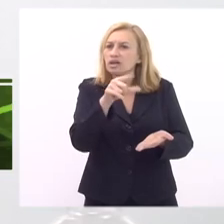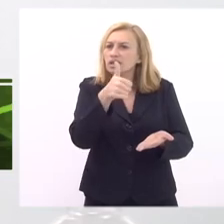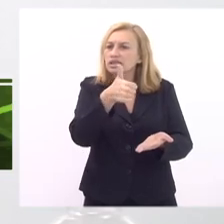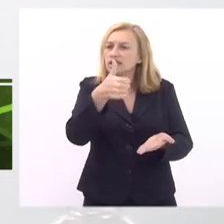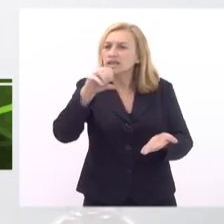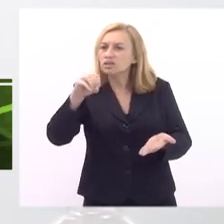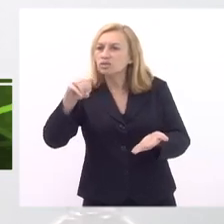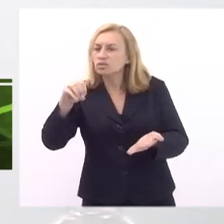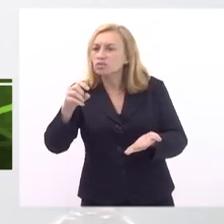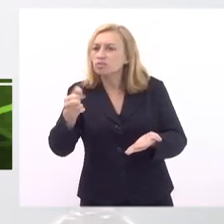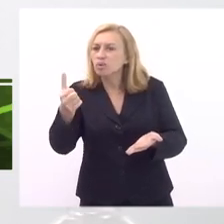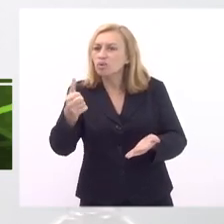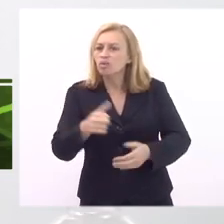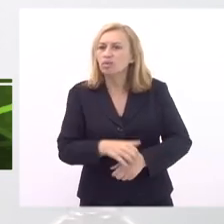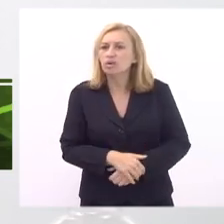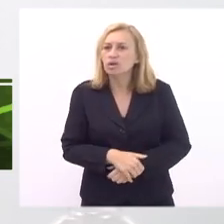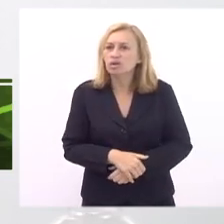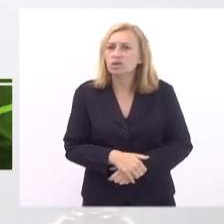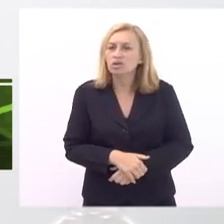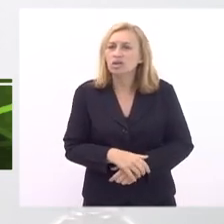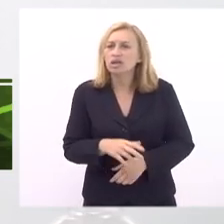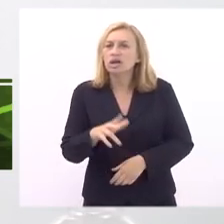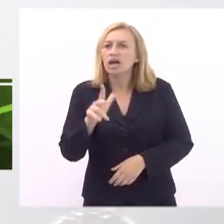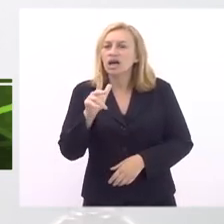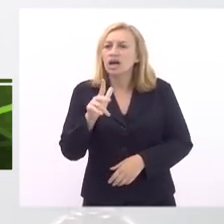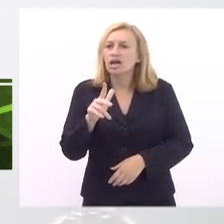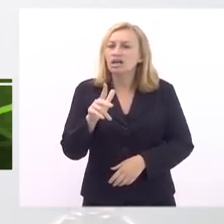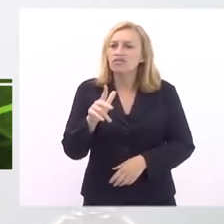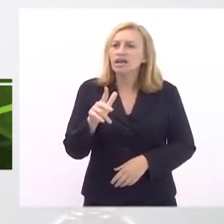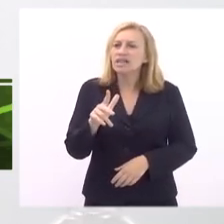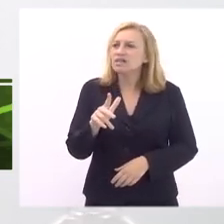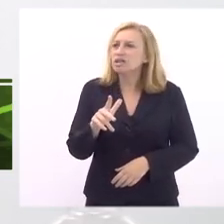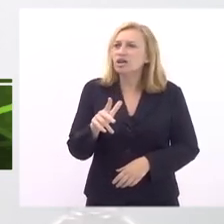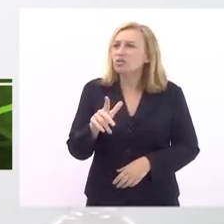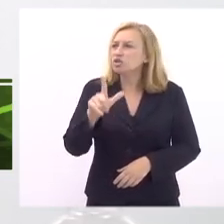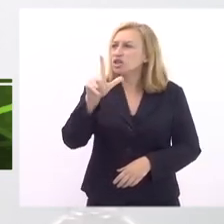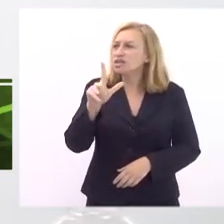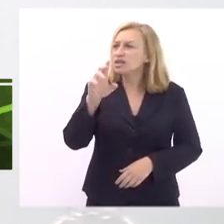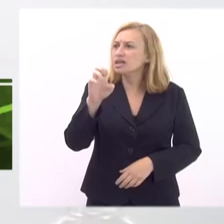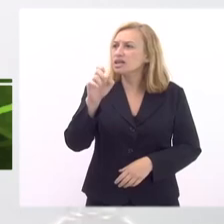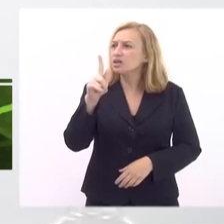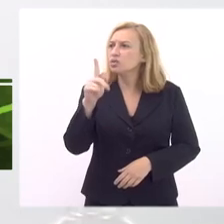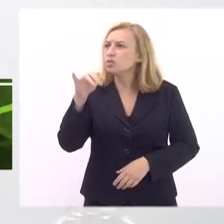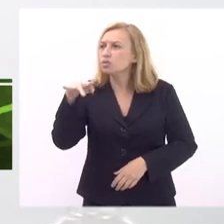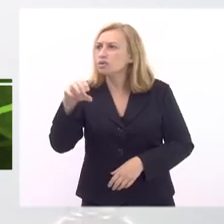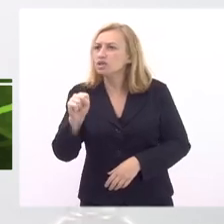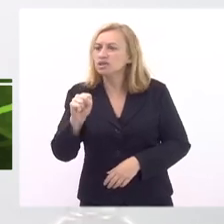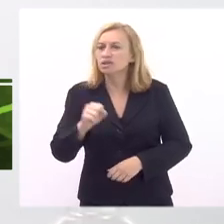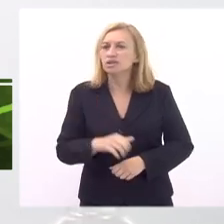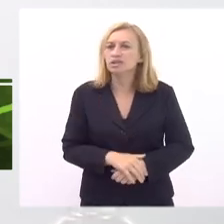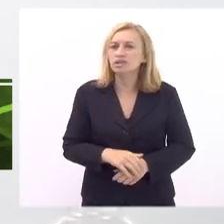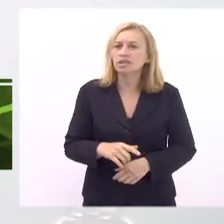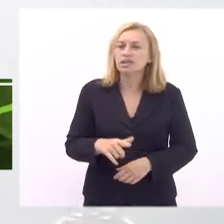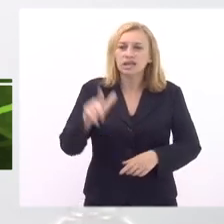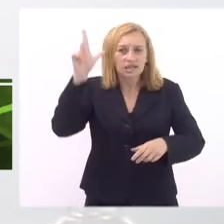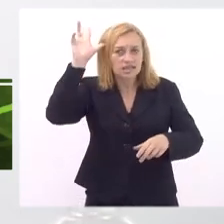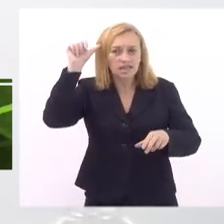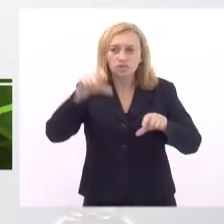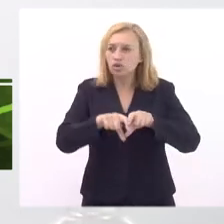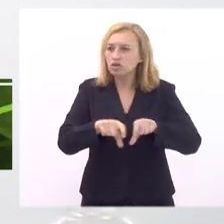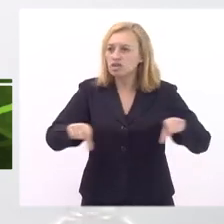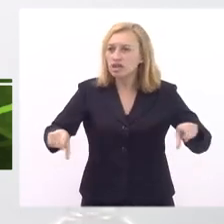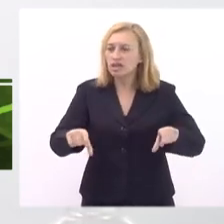legume aumentou a cenoura aumentou e a renda continua a mesma tipo